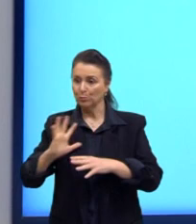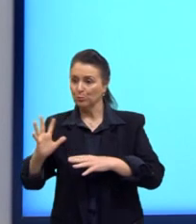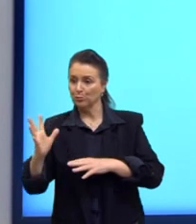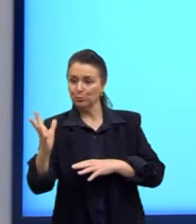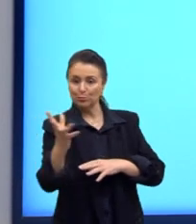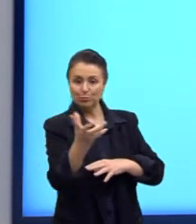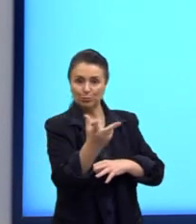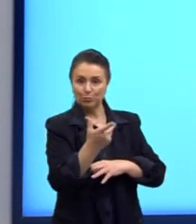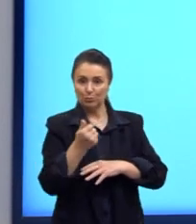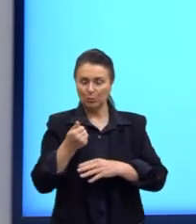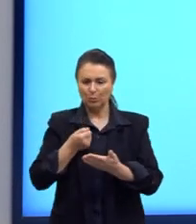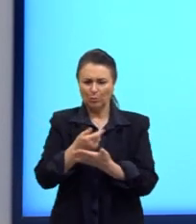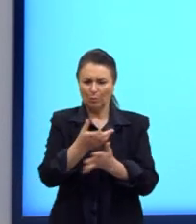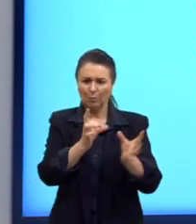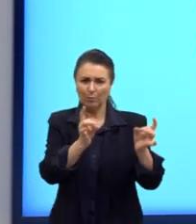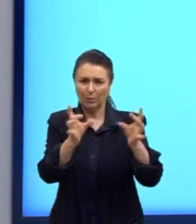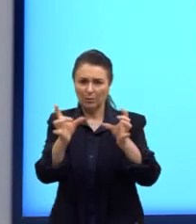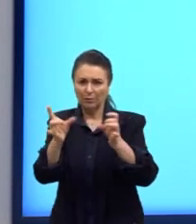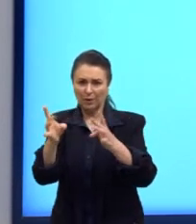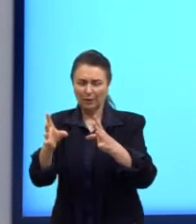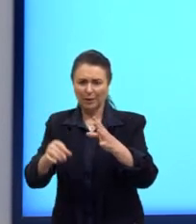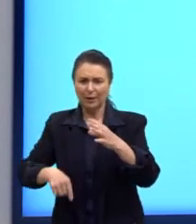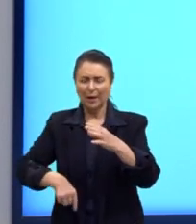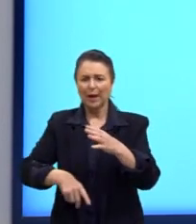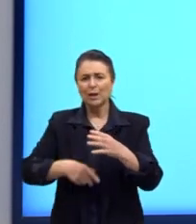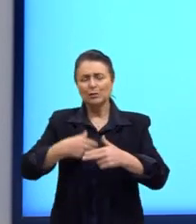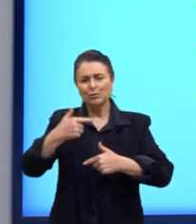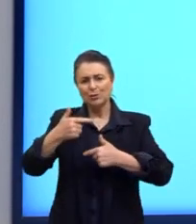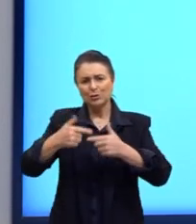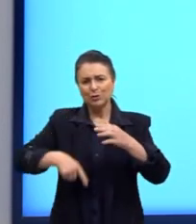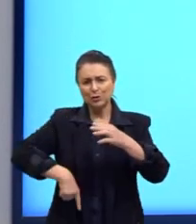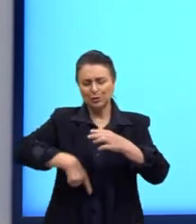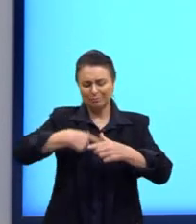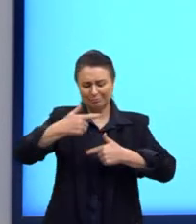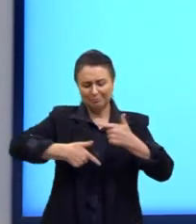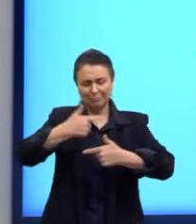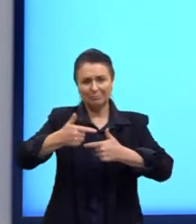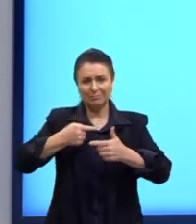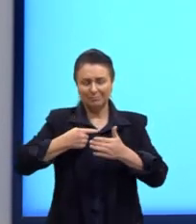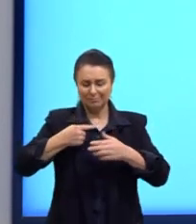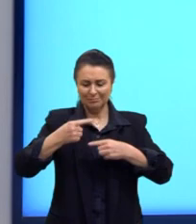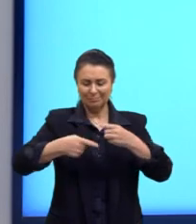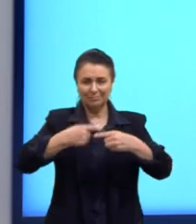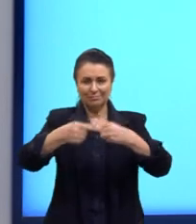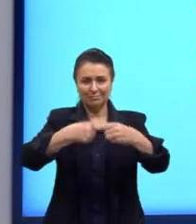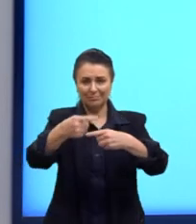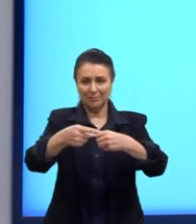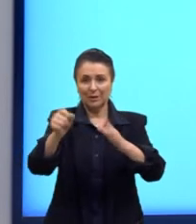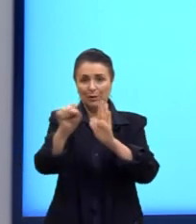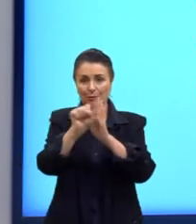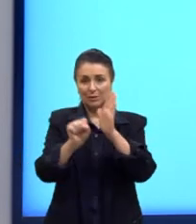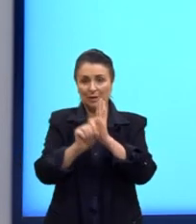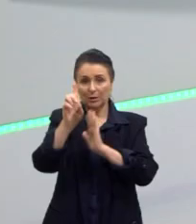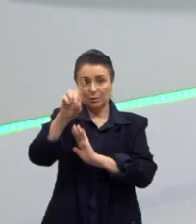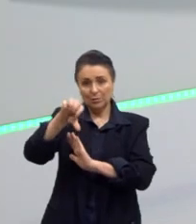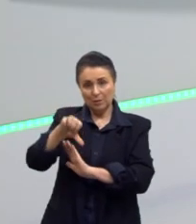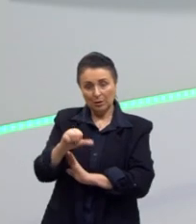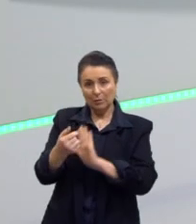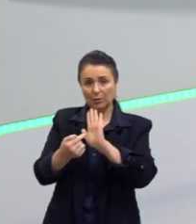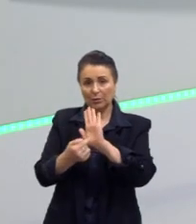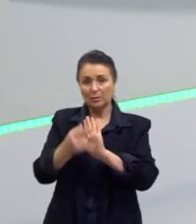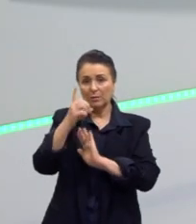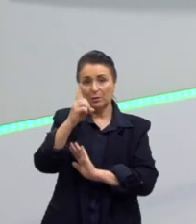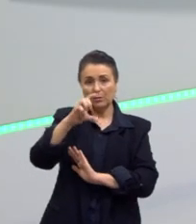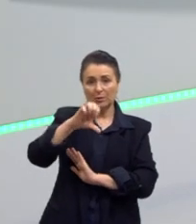-prima. Então, a gente começa a ter... Como é um período de transição bem final ali do século XIX, vocês podem ver ali em